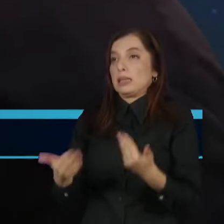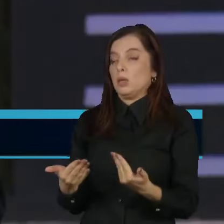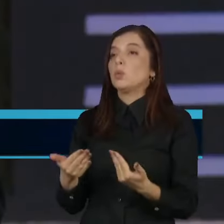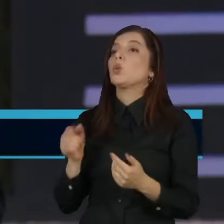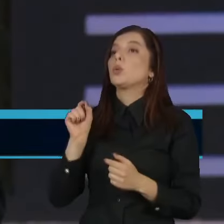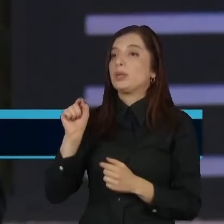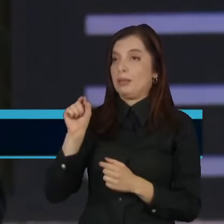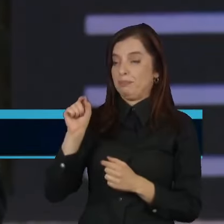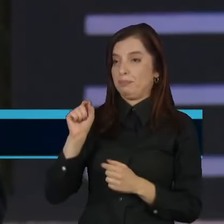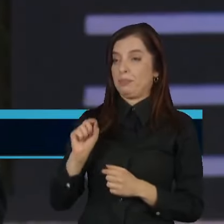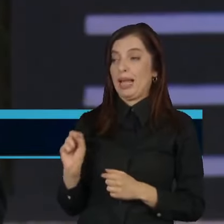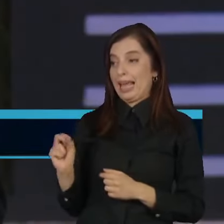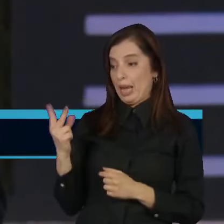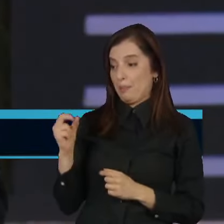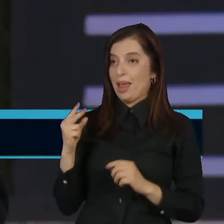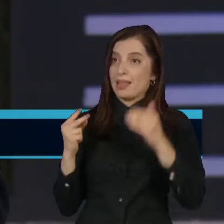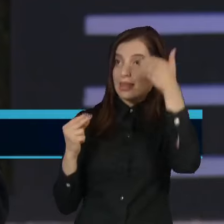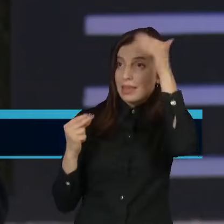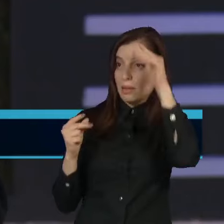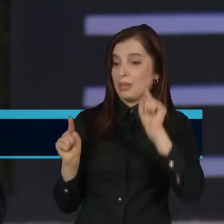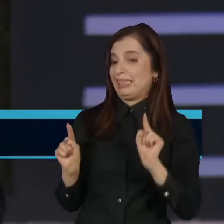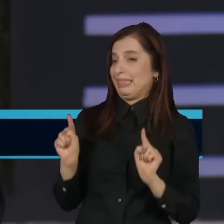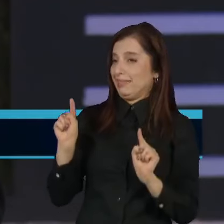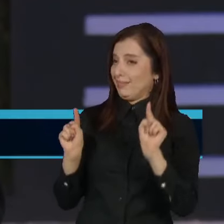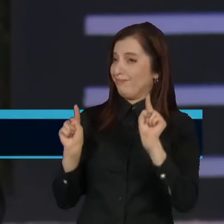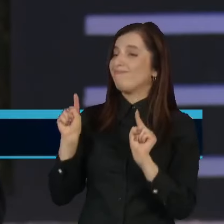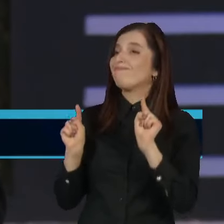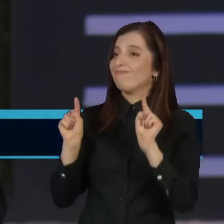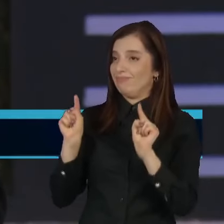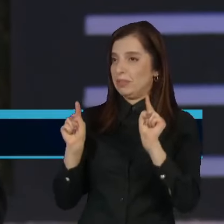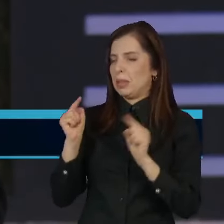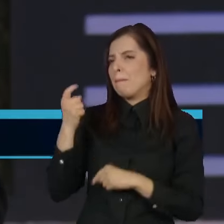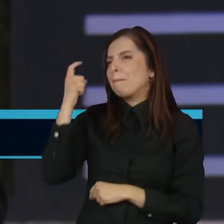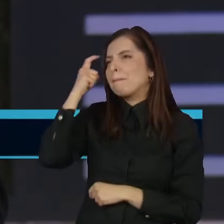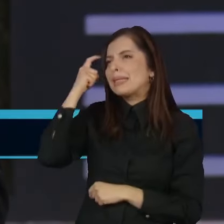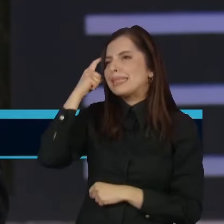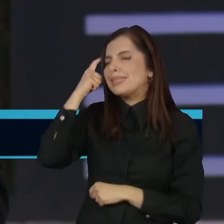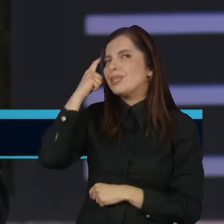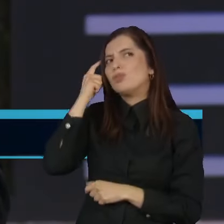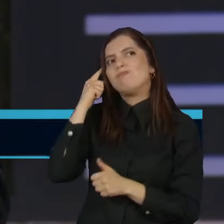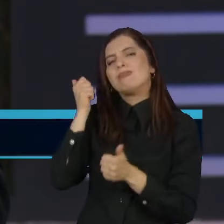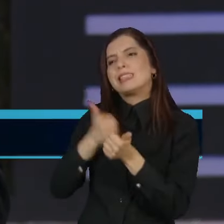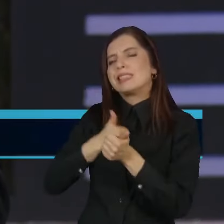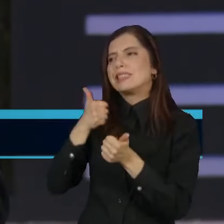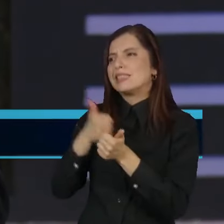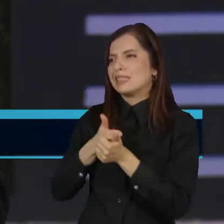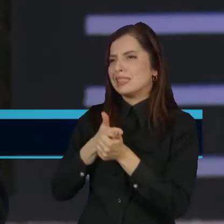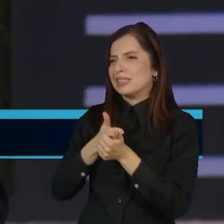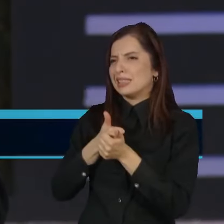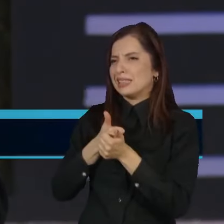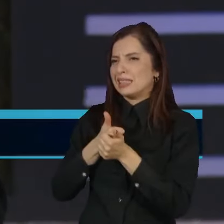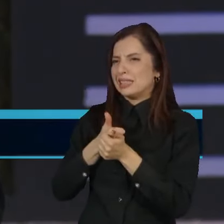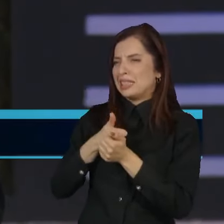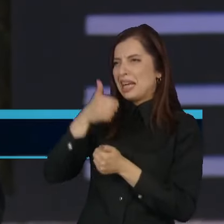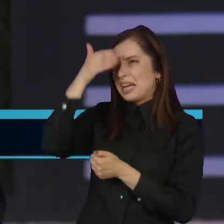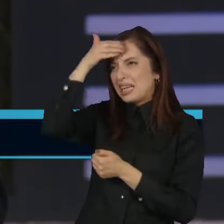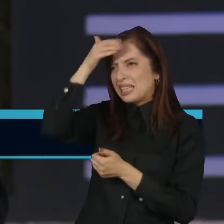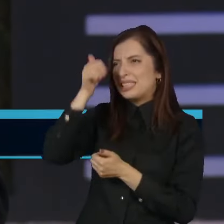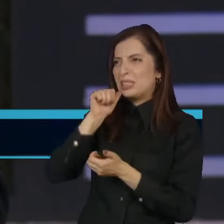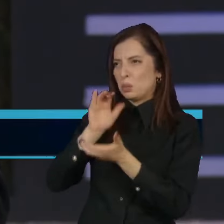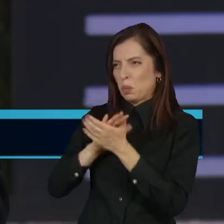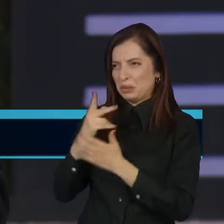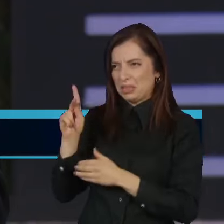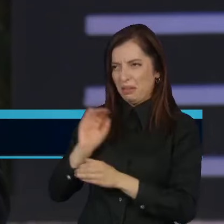Câmara. Eu estava até aqui perguntando, será que a esposa do Trump é capaz de votar nele ou ou não, porque